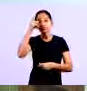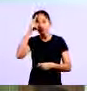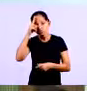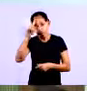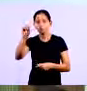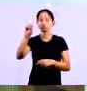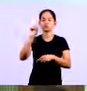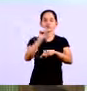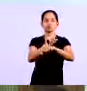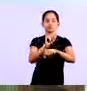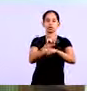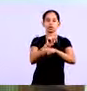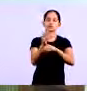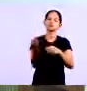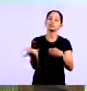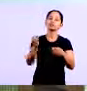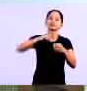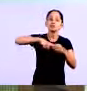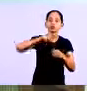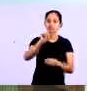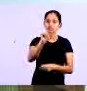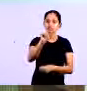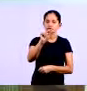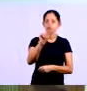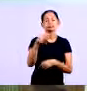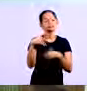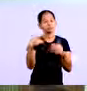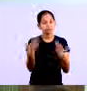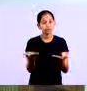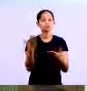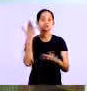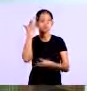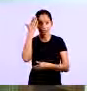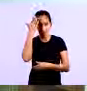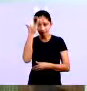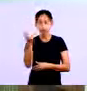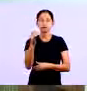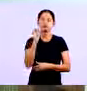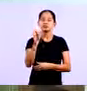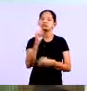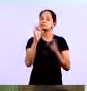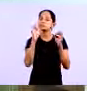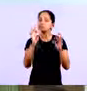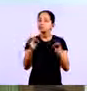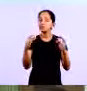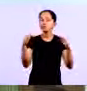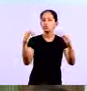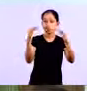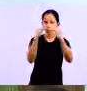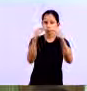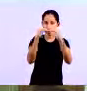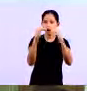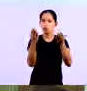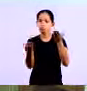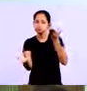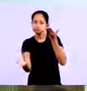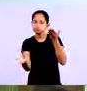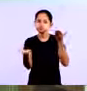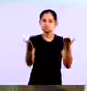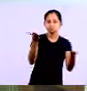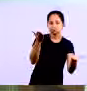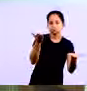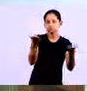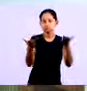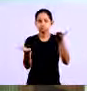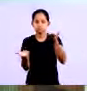aqueles recursos. Você pode se utilizar desse controle para poder saber se os valores que estão entrando são compatíveis com aquilo que você vai ter que pagar. Então, tem